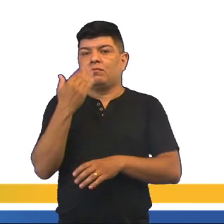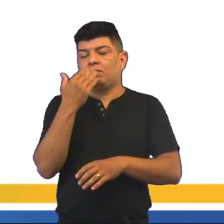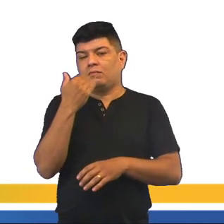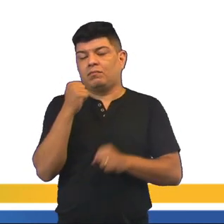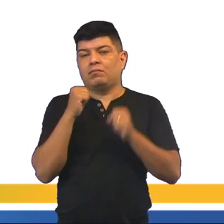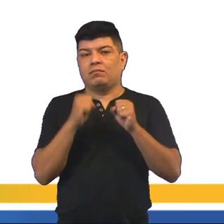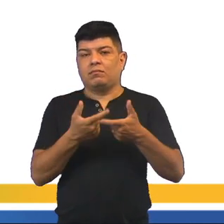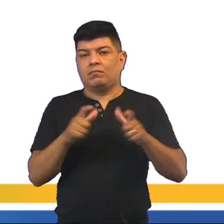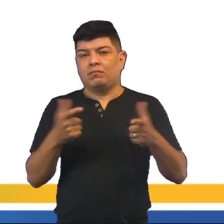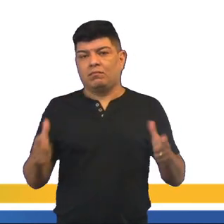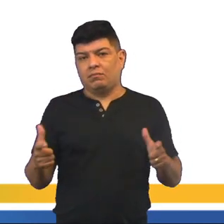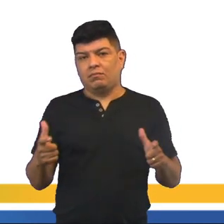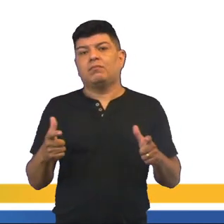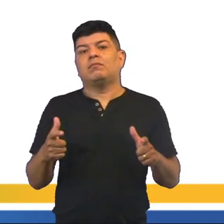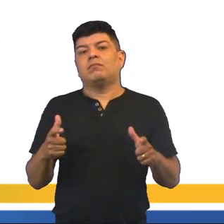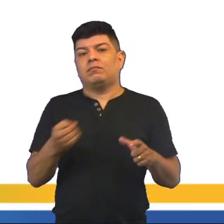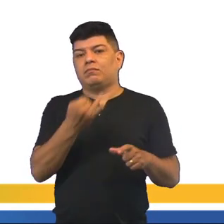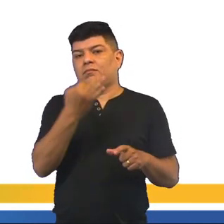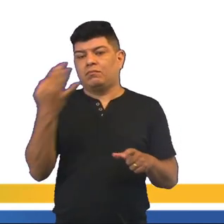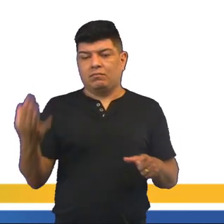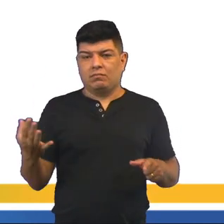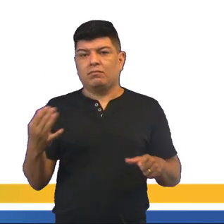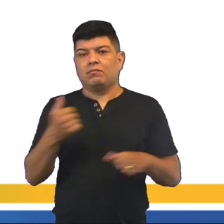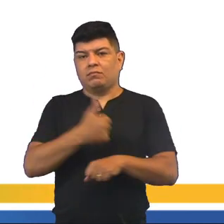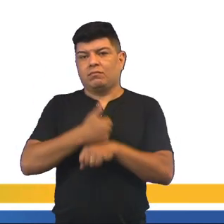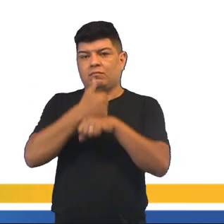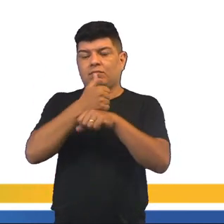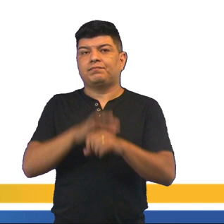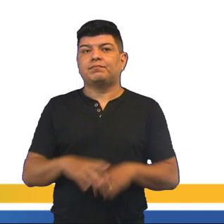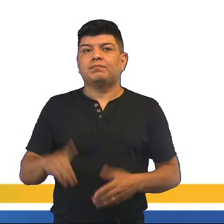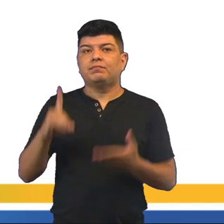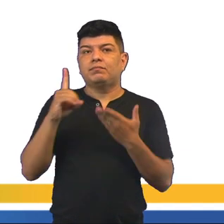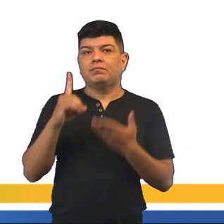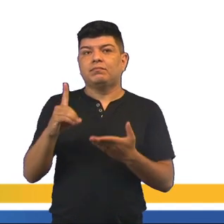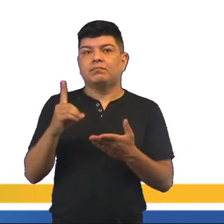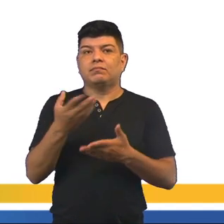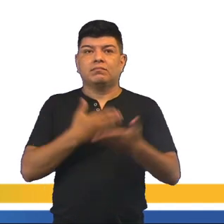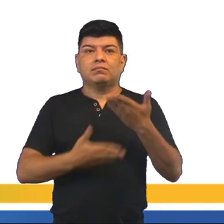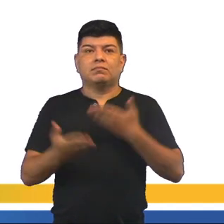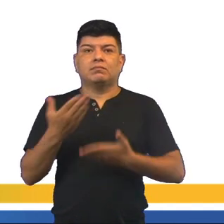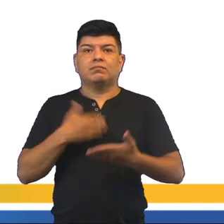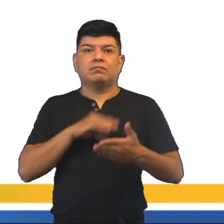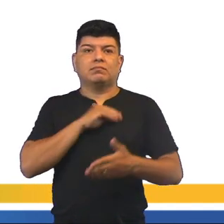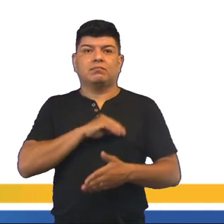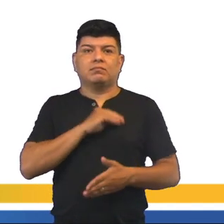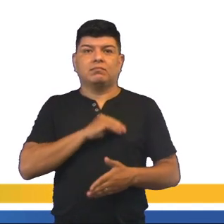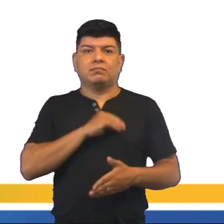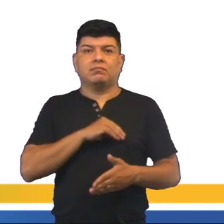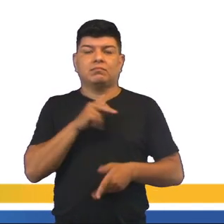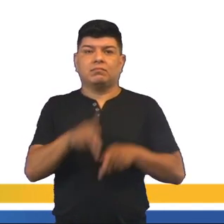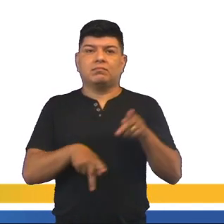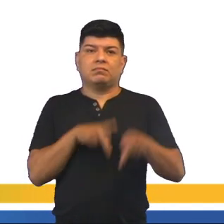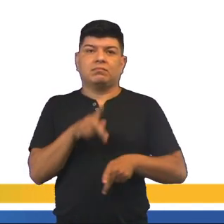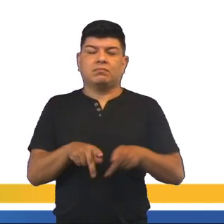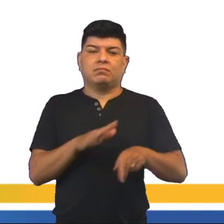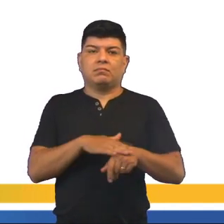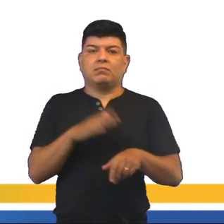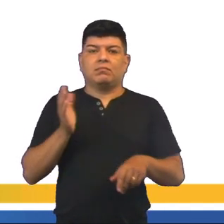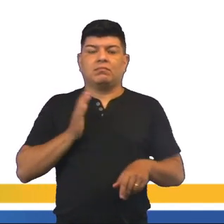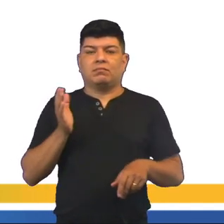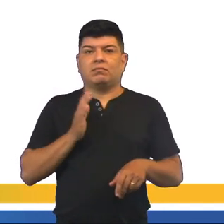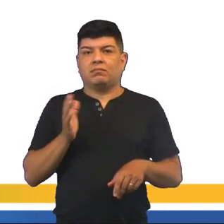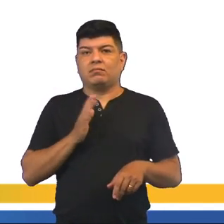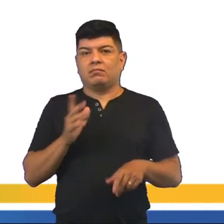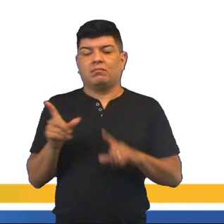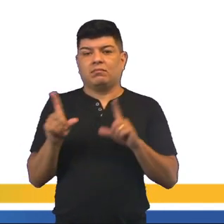alimentos, que deveria aumentar em termos quantitativos e qualitativos. D, a distribuição de renda de forma que as populações mais ricas